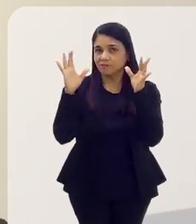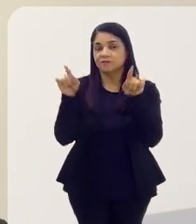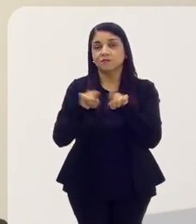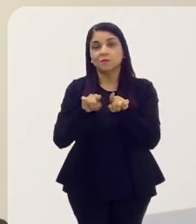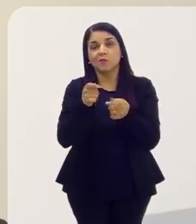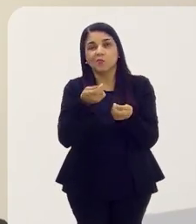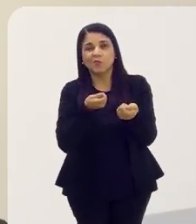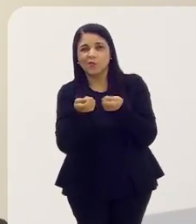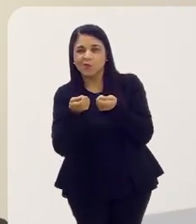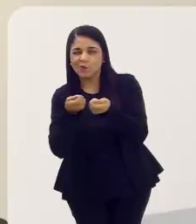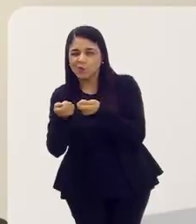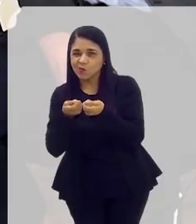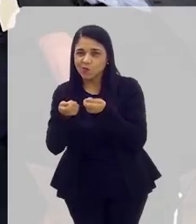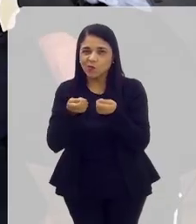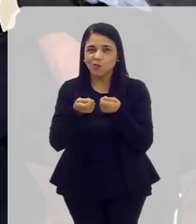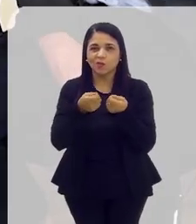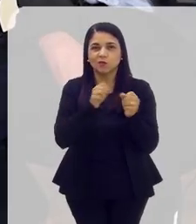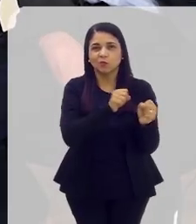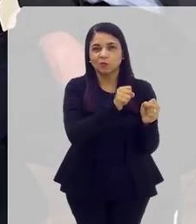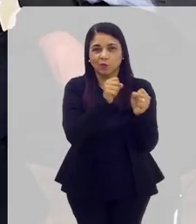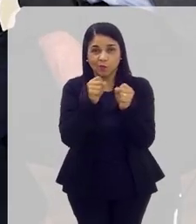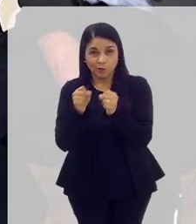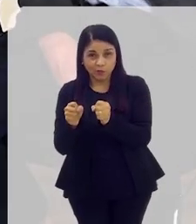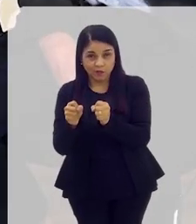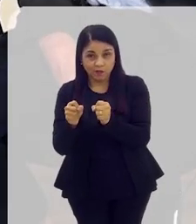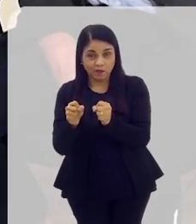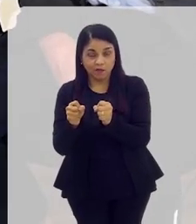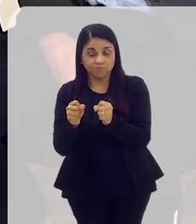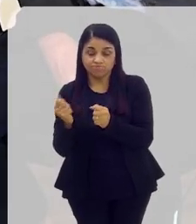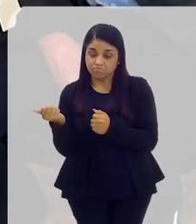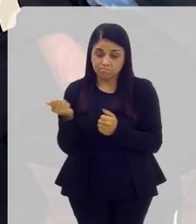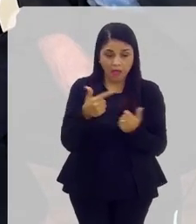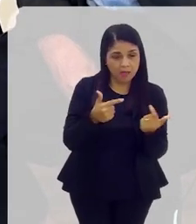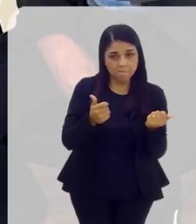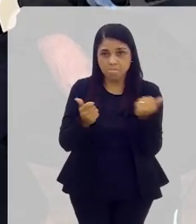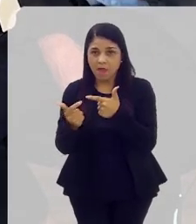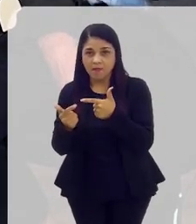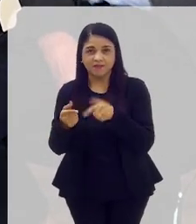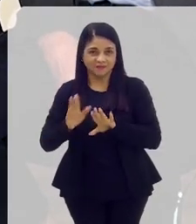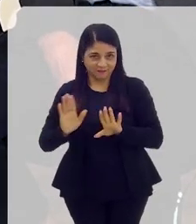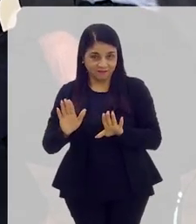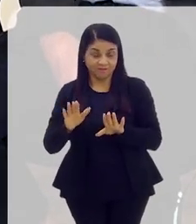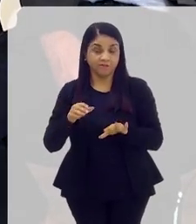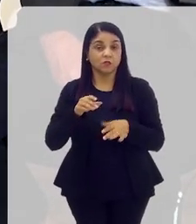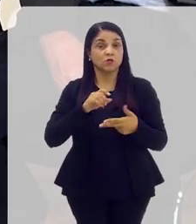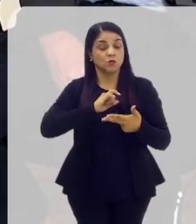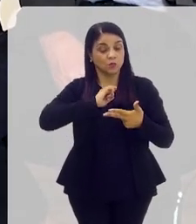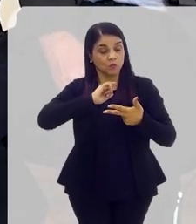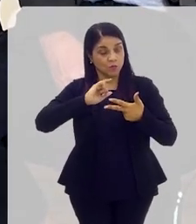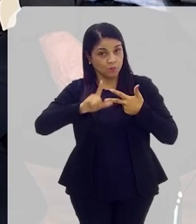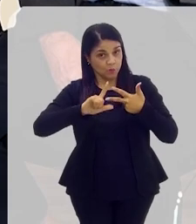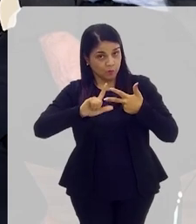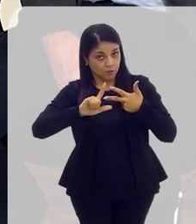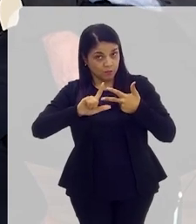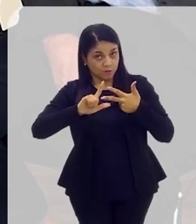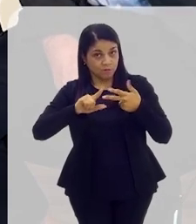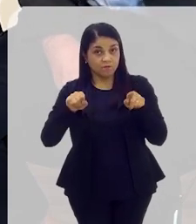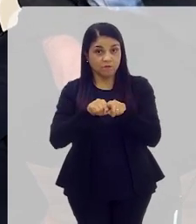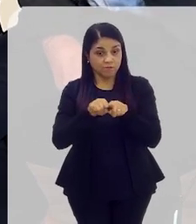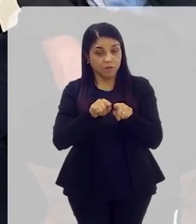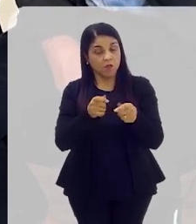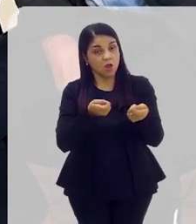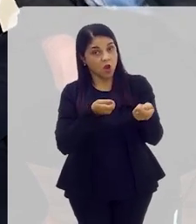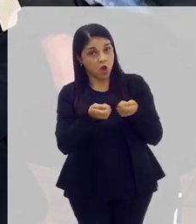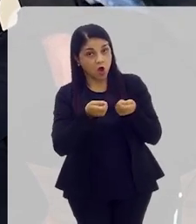e nos controles que um poder deve exercer sobre o outro. E o Poder Legislativo também compete